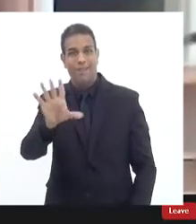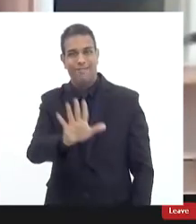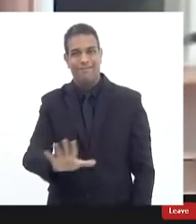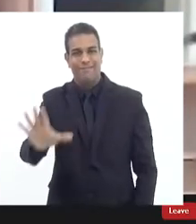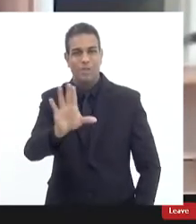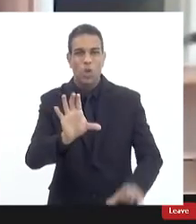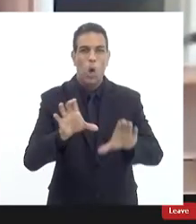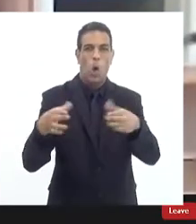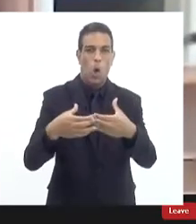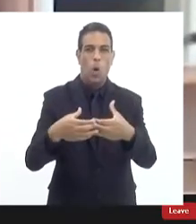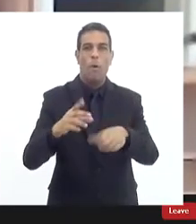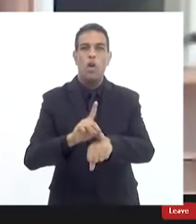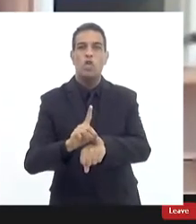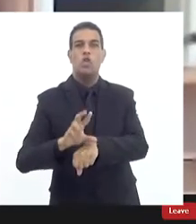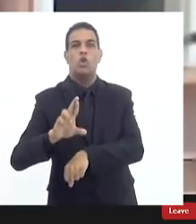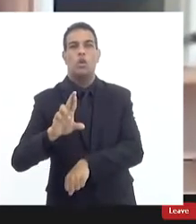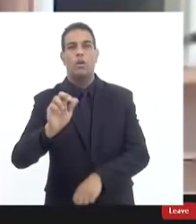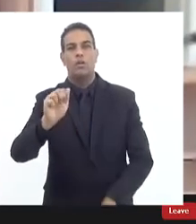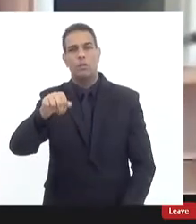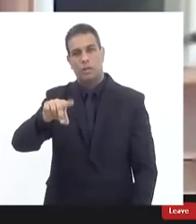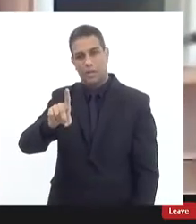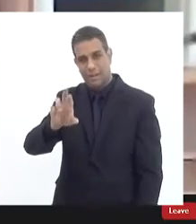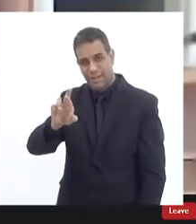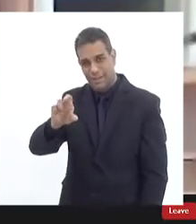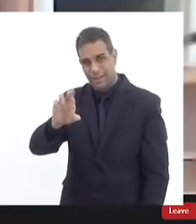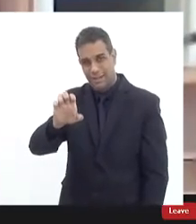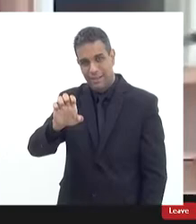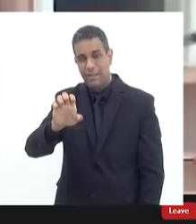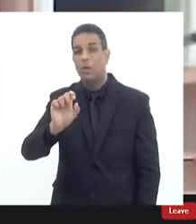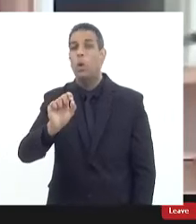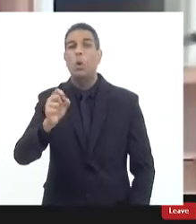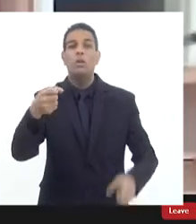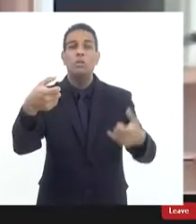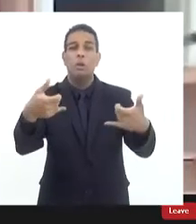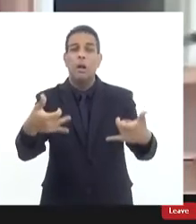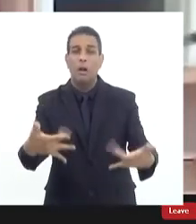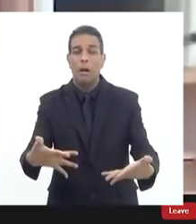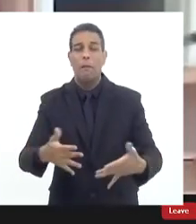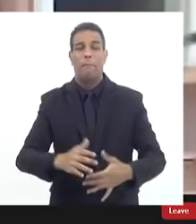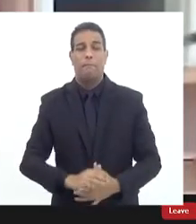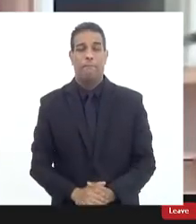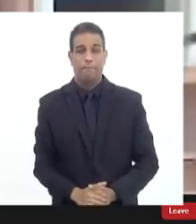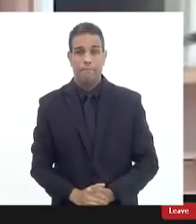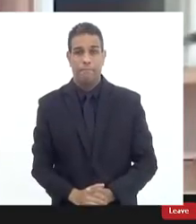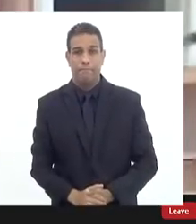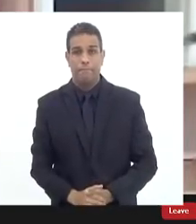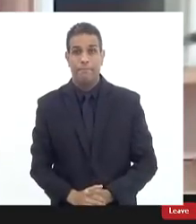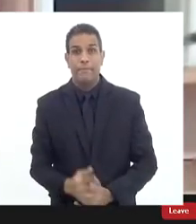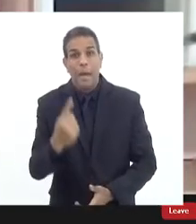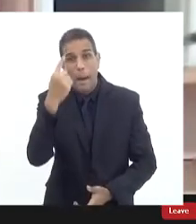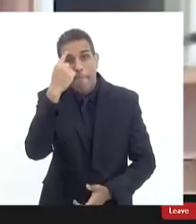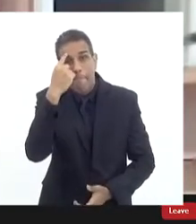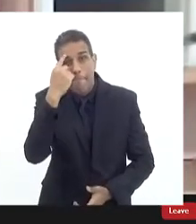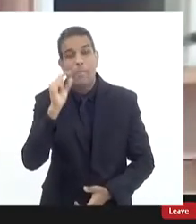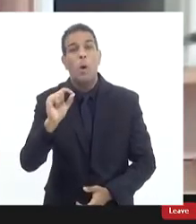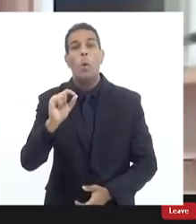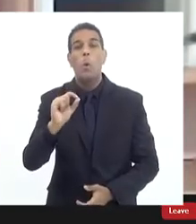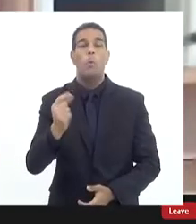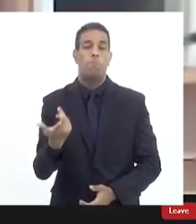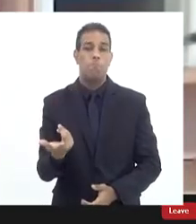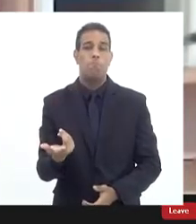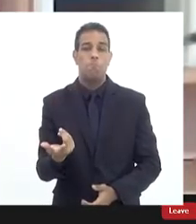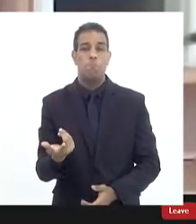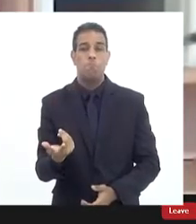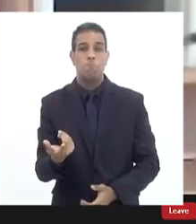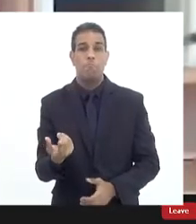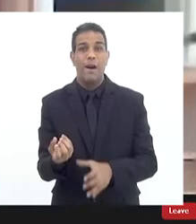força tarefa que é o doutor André Cardoso de criar uma espécie de